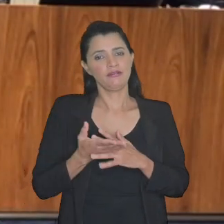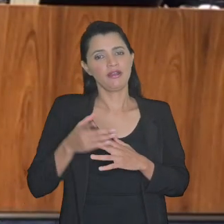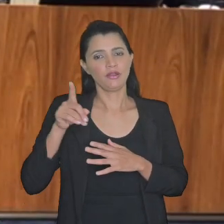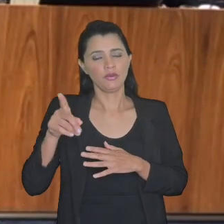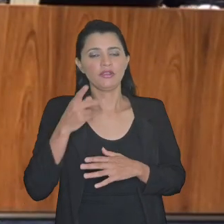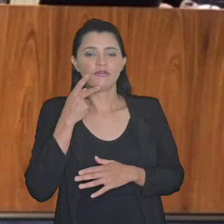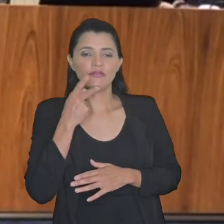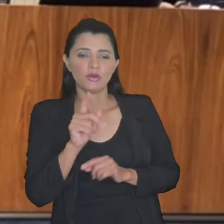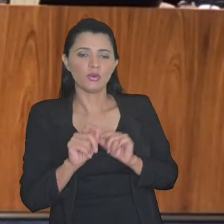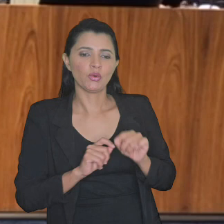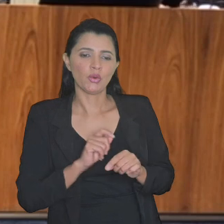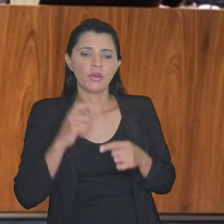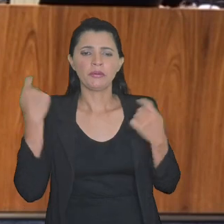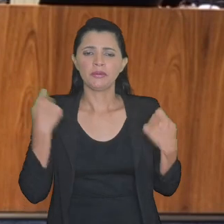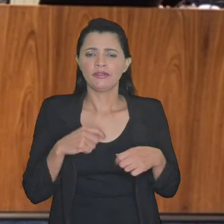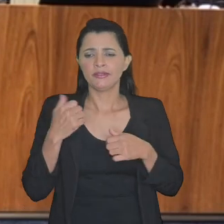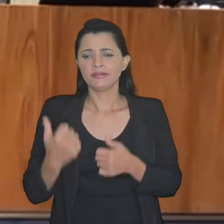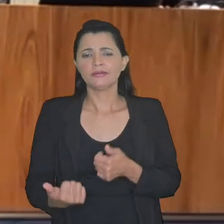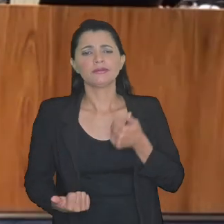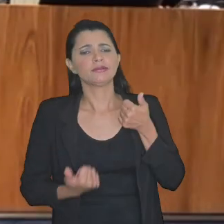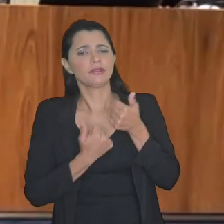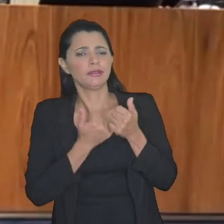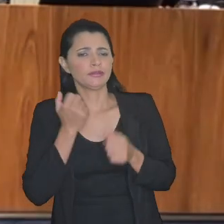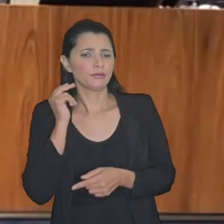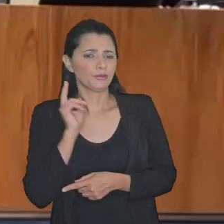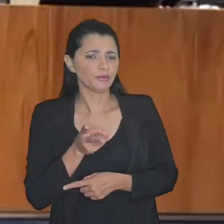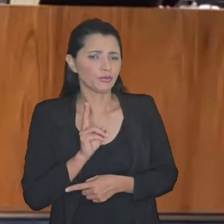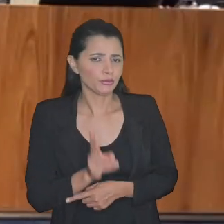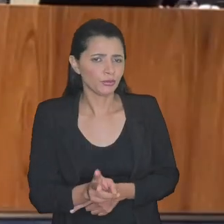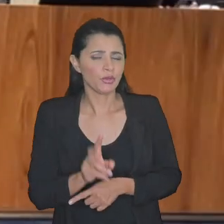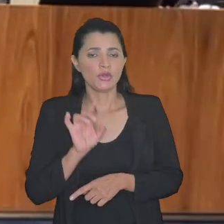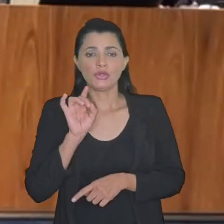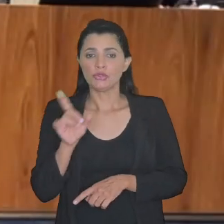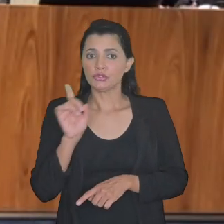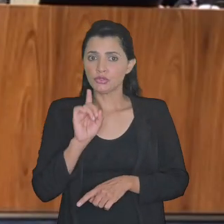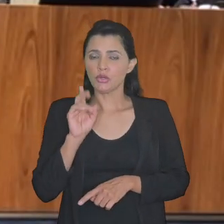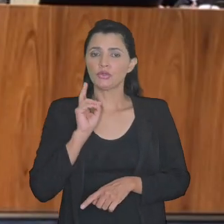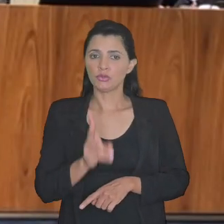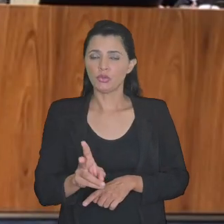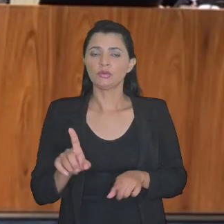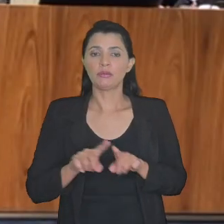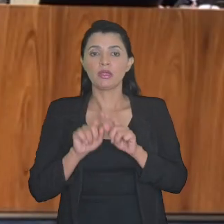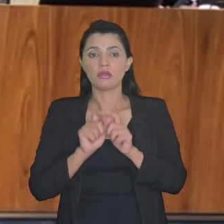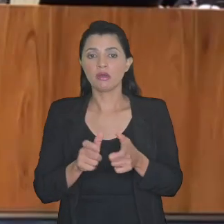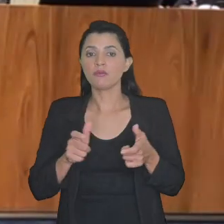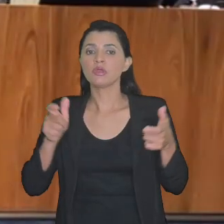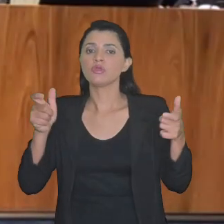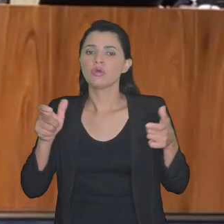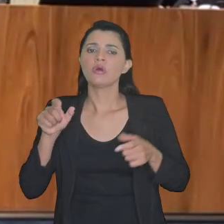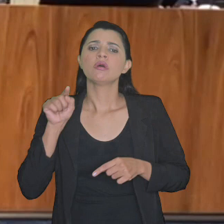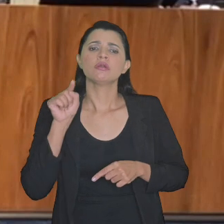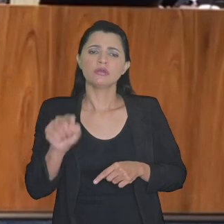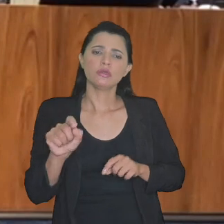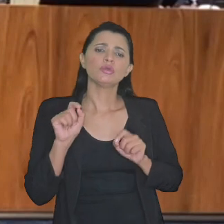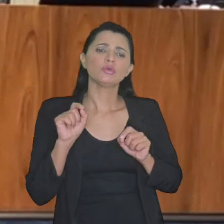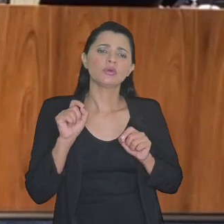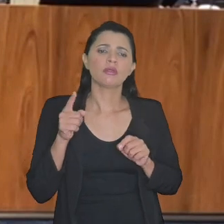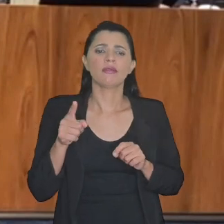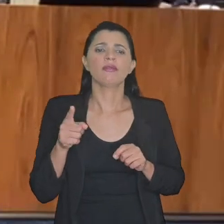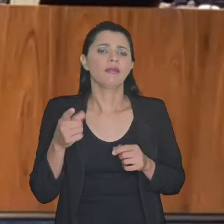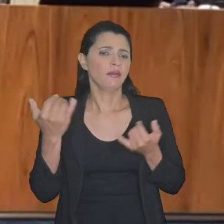da gente ir para o intervalo ele foi e mencionou se a assistência se manteve não só se manteve como aumentou